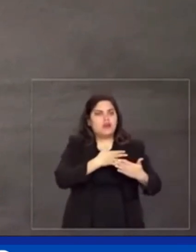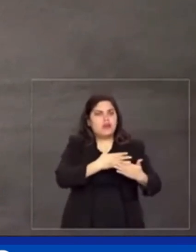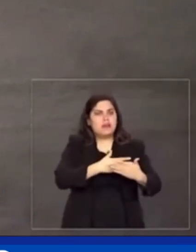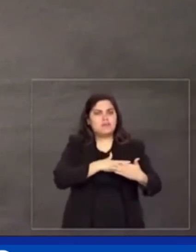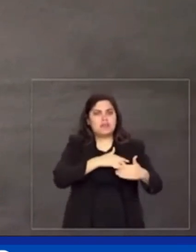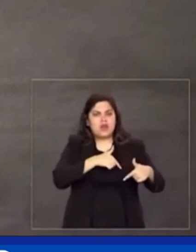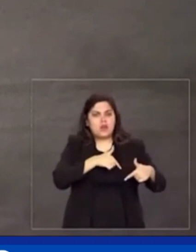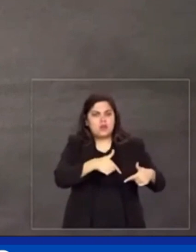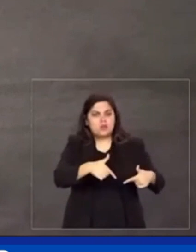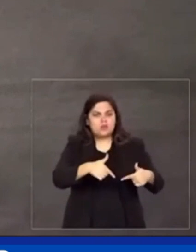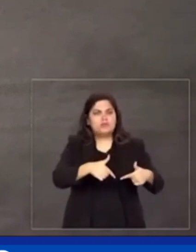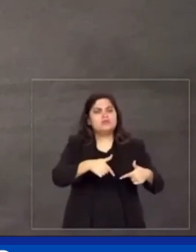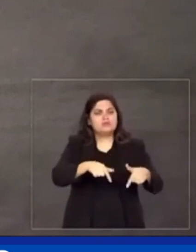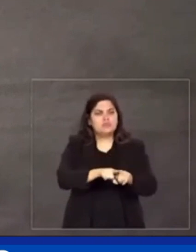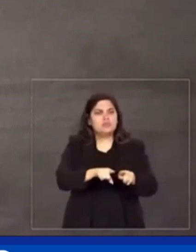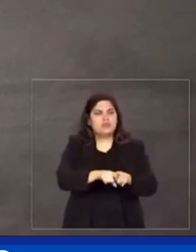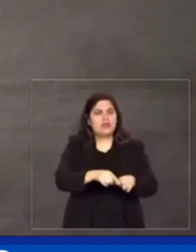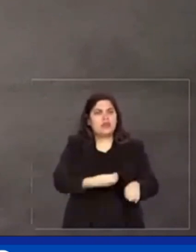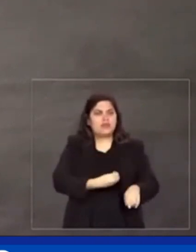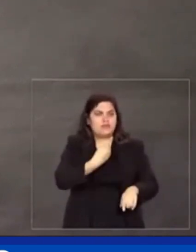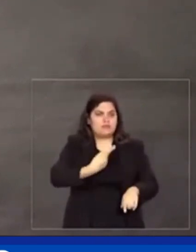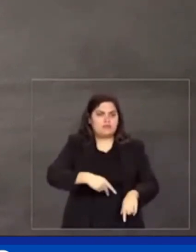e o destino desse país.